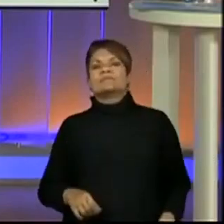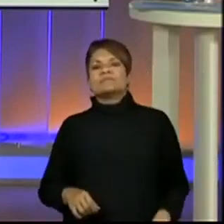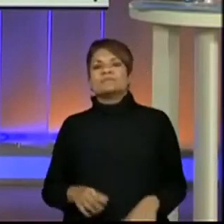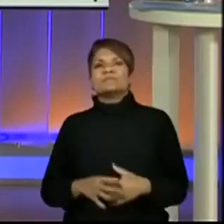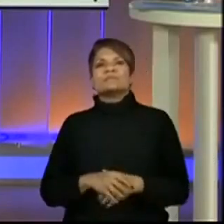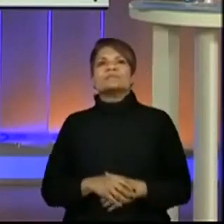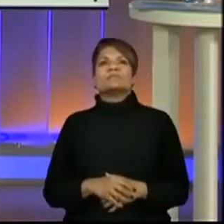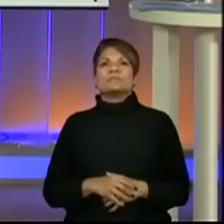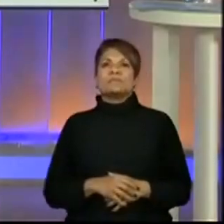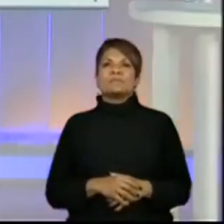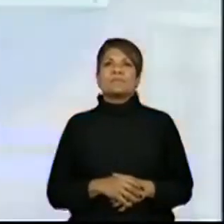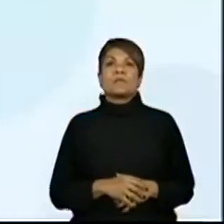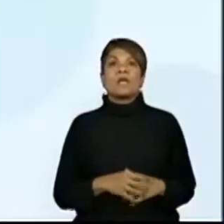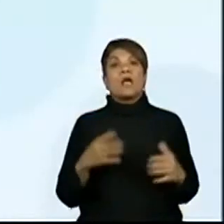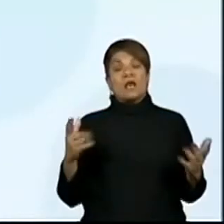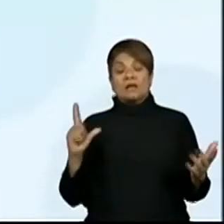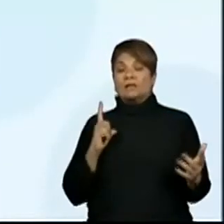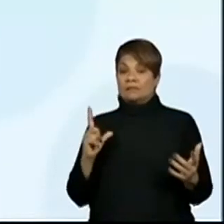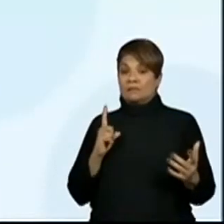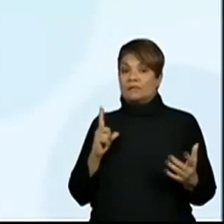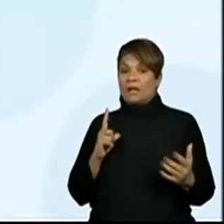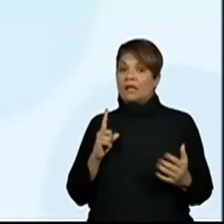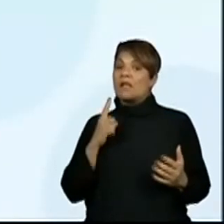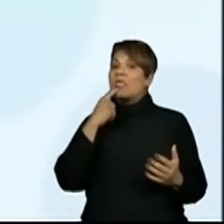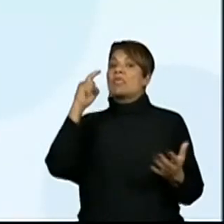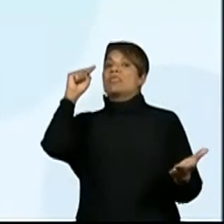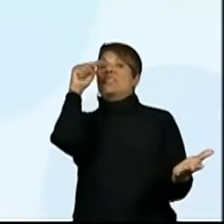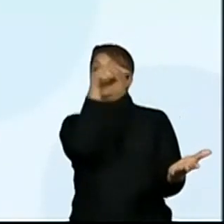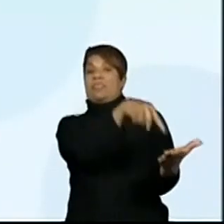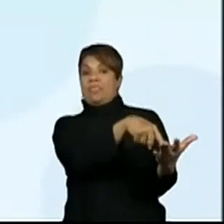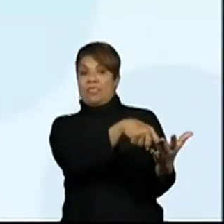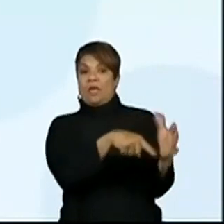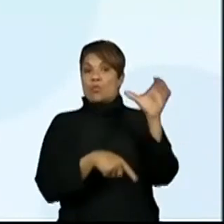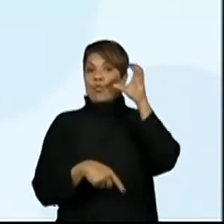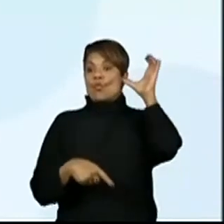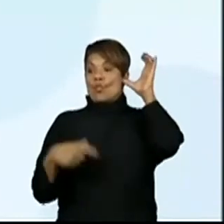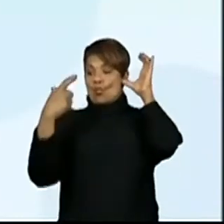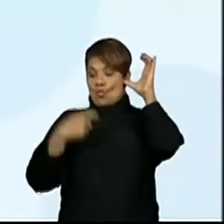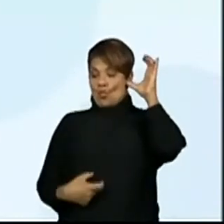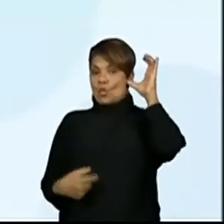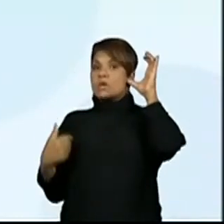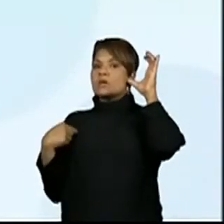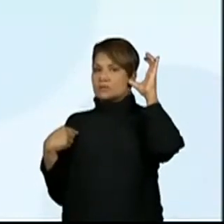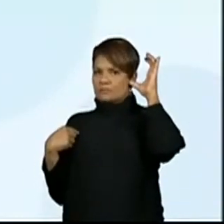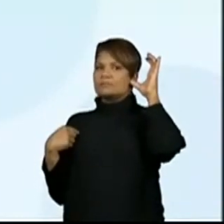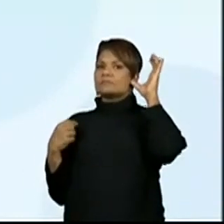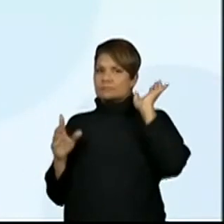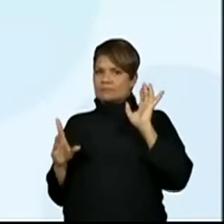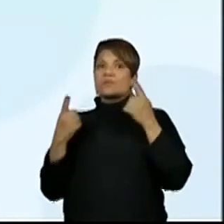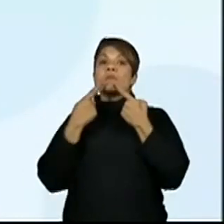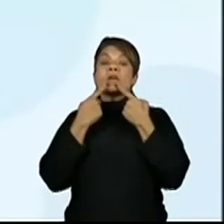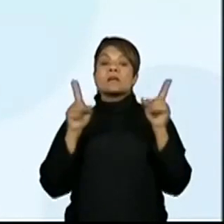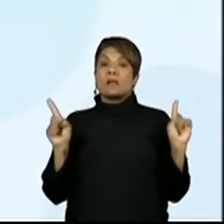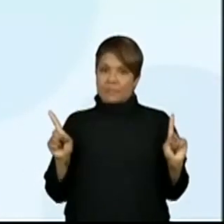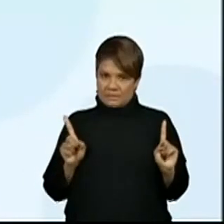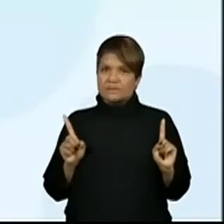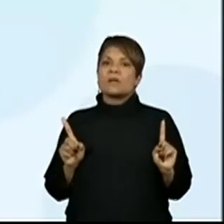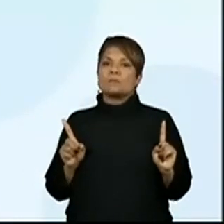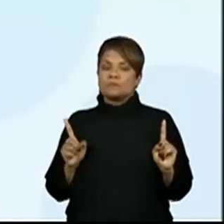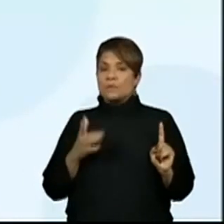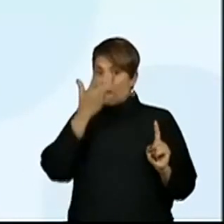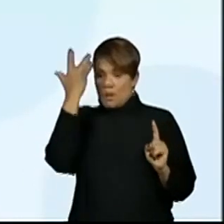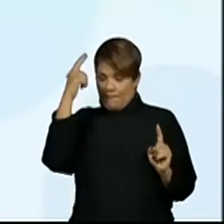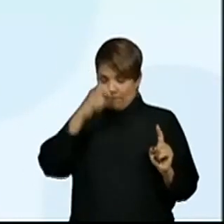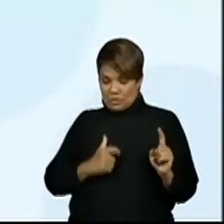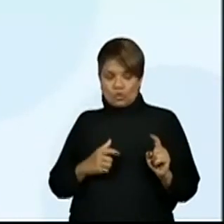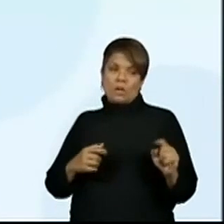Aqui, ó. Nós temos a denúncia anônima como uma reclamação de uma pessoa